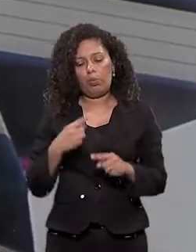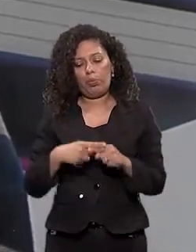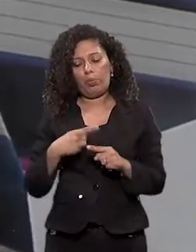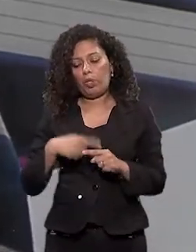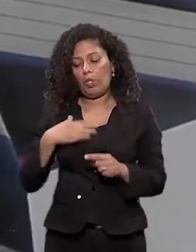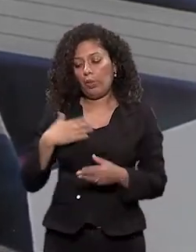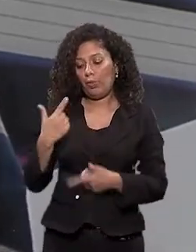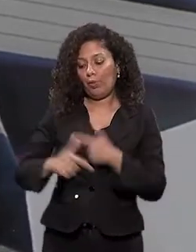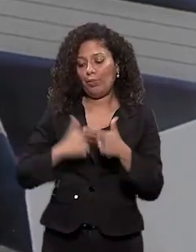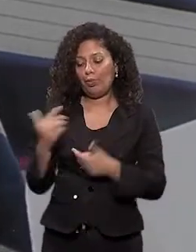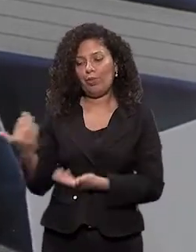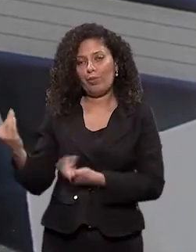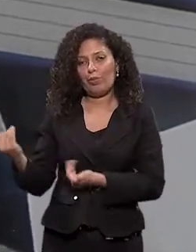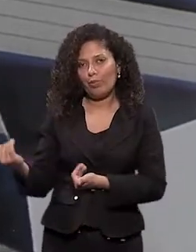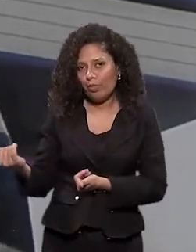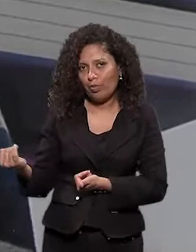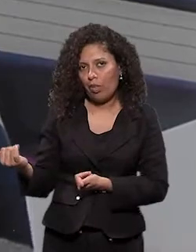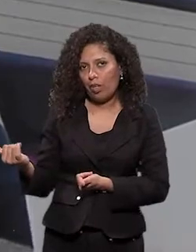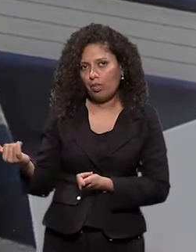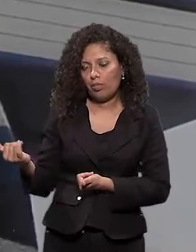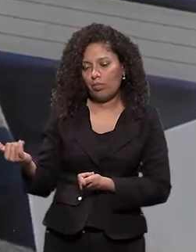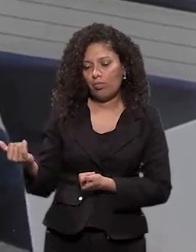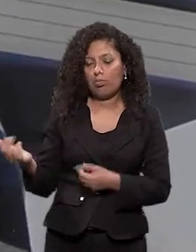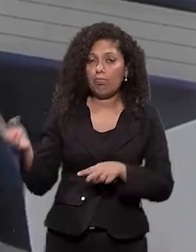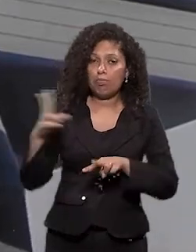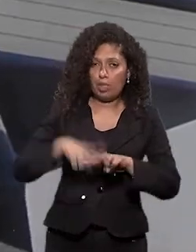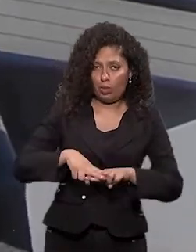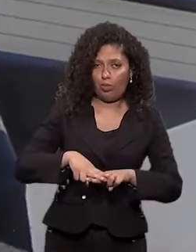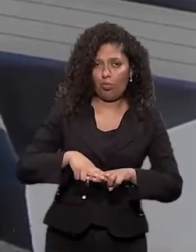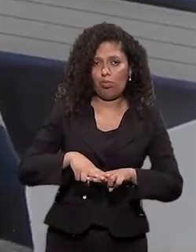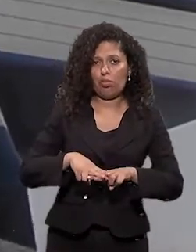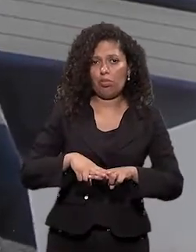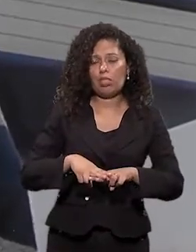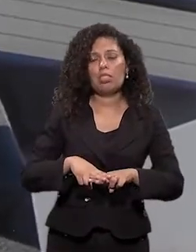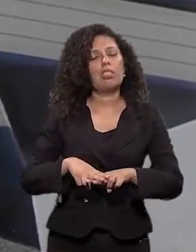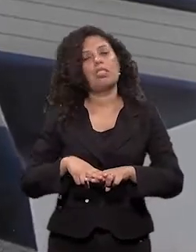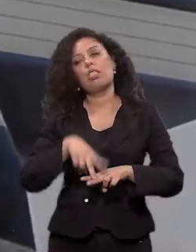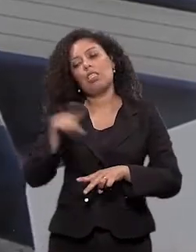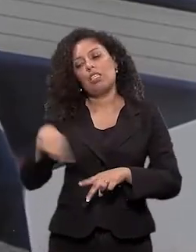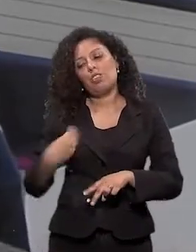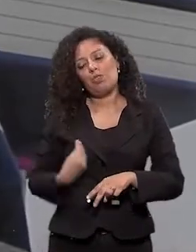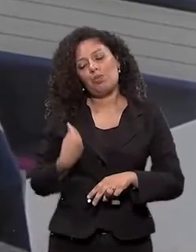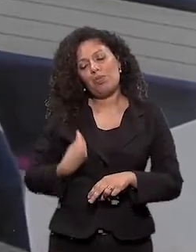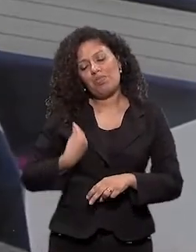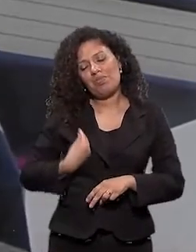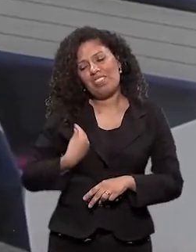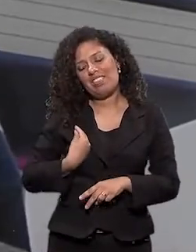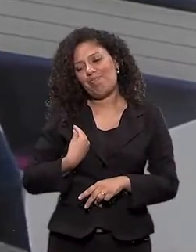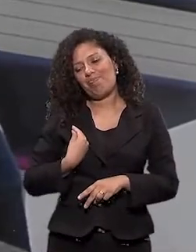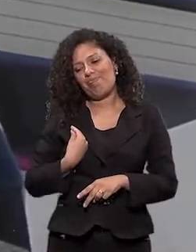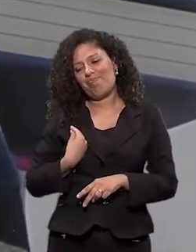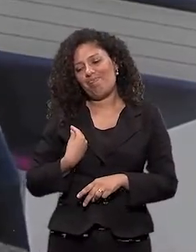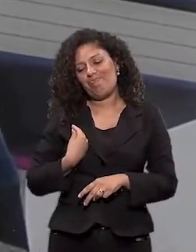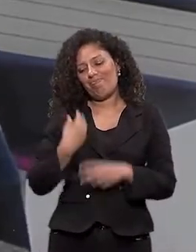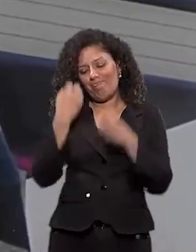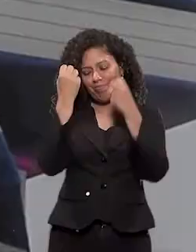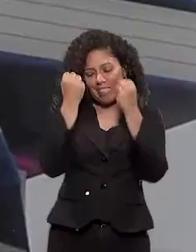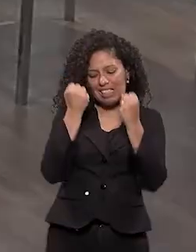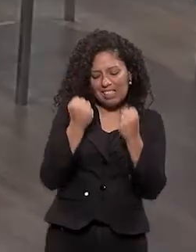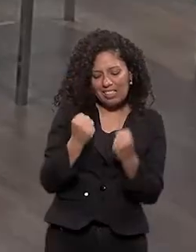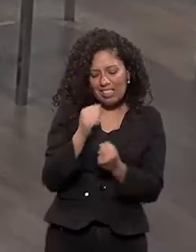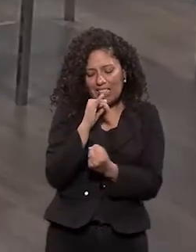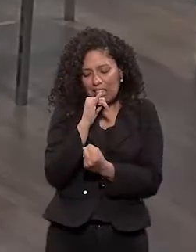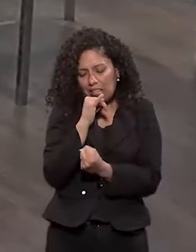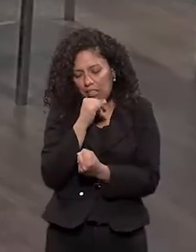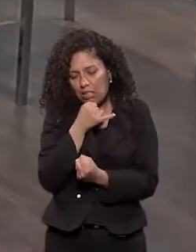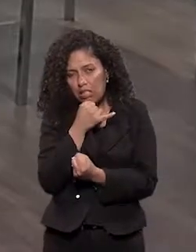trabalhou com jovens que estavam presos, né? E tinha uma história de vida muito triste. Pesada, muito